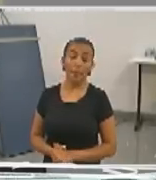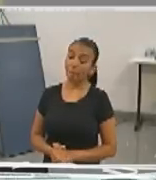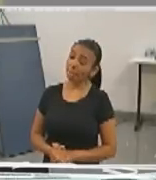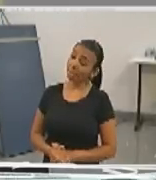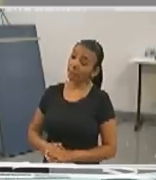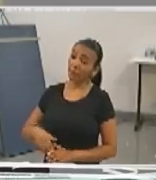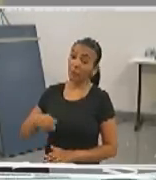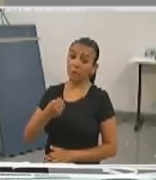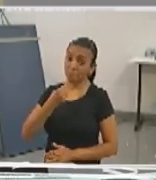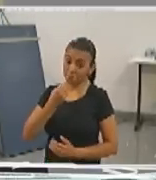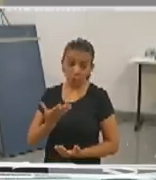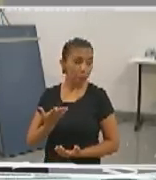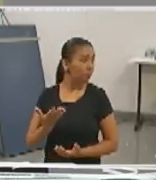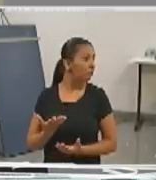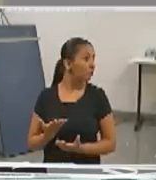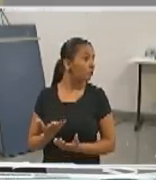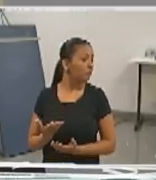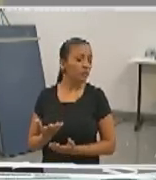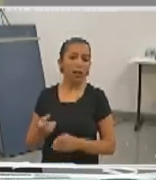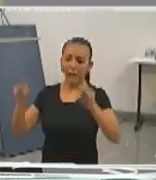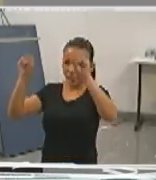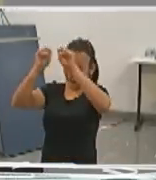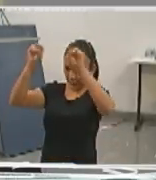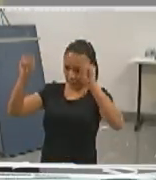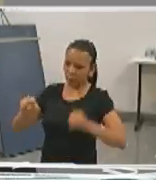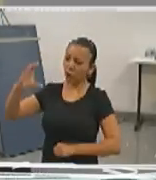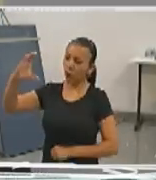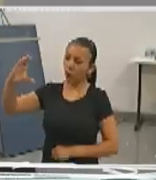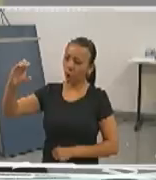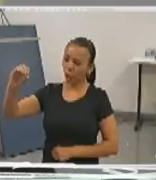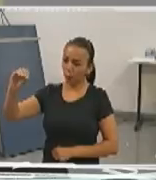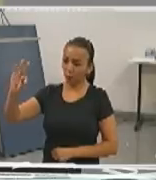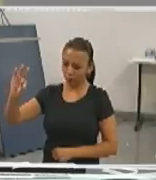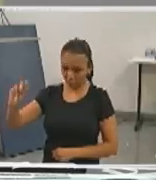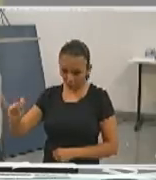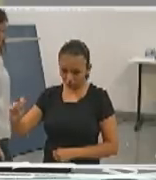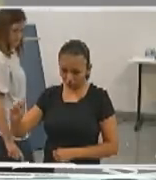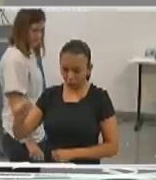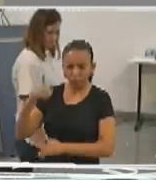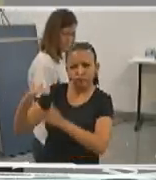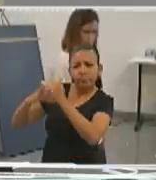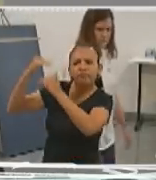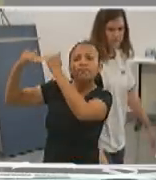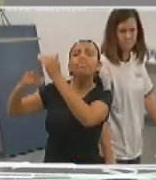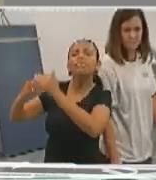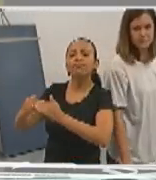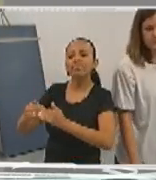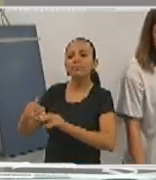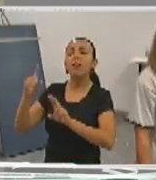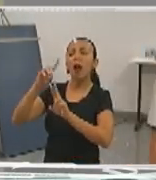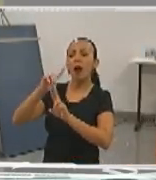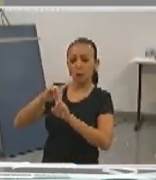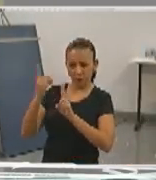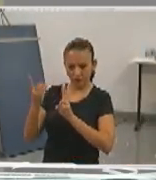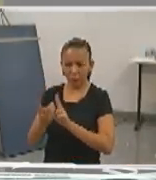Bom, o sistema de cotas é um grande avanço que a universidade